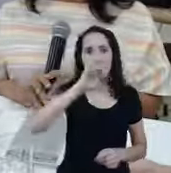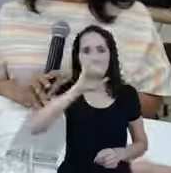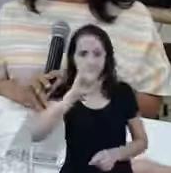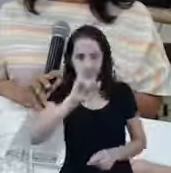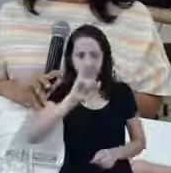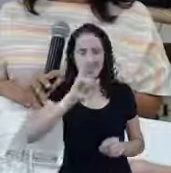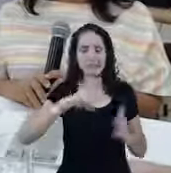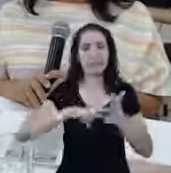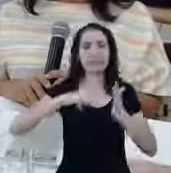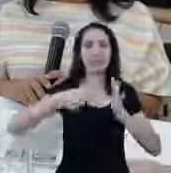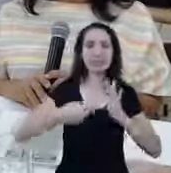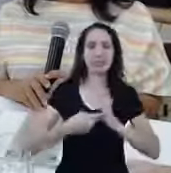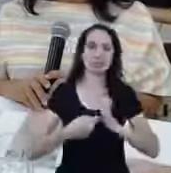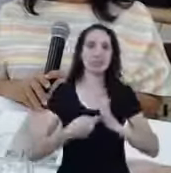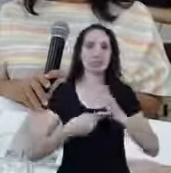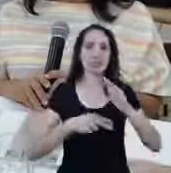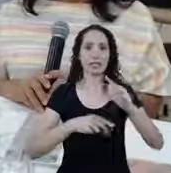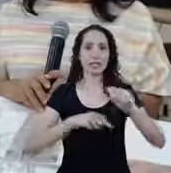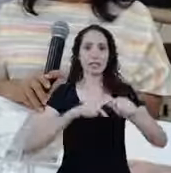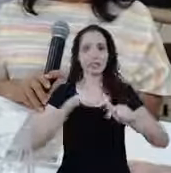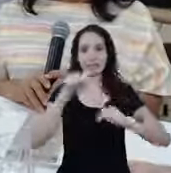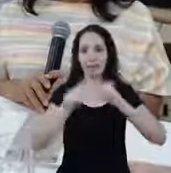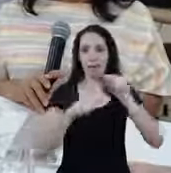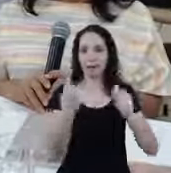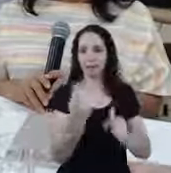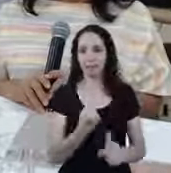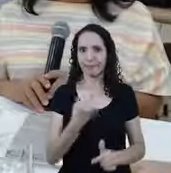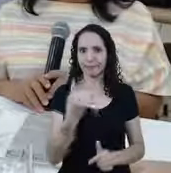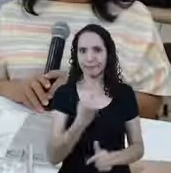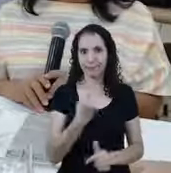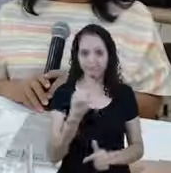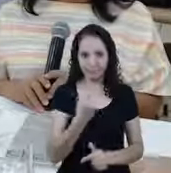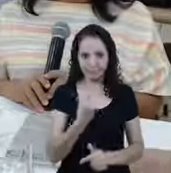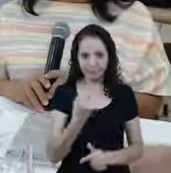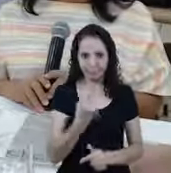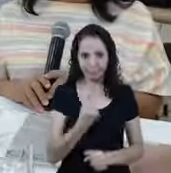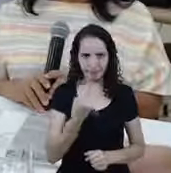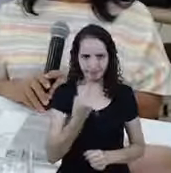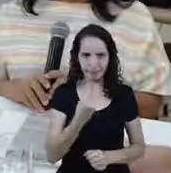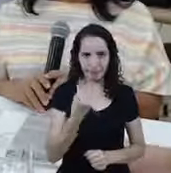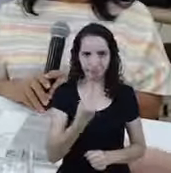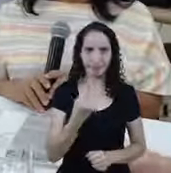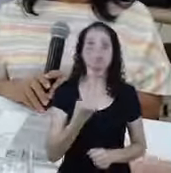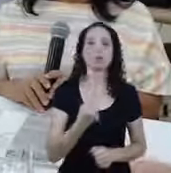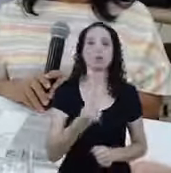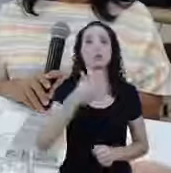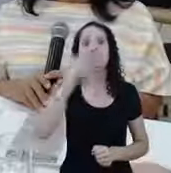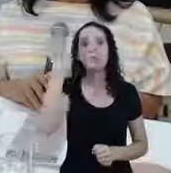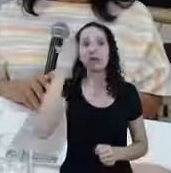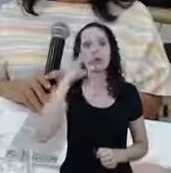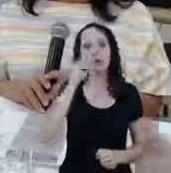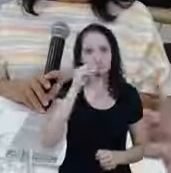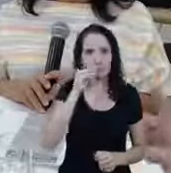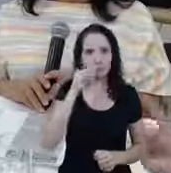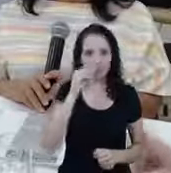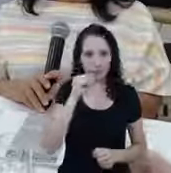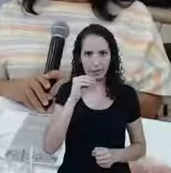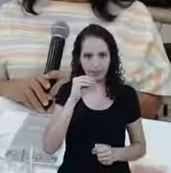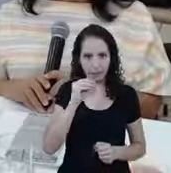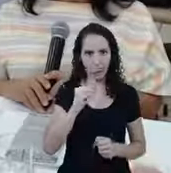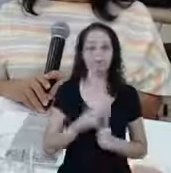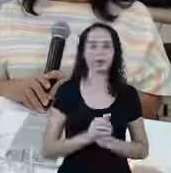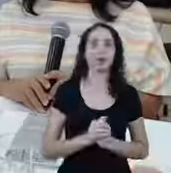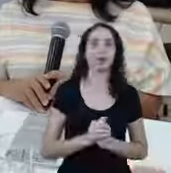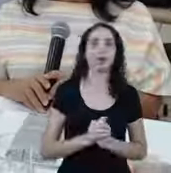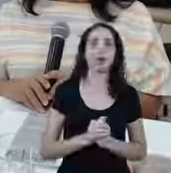sempre o que a pastora Márcia falou aqui A respeito da isenção no ano de 2018 A pessoa